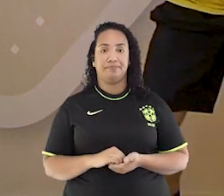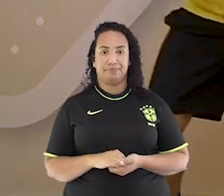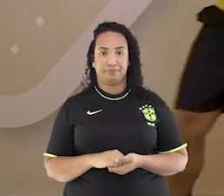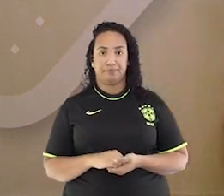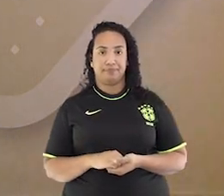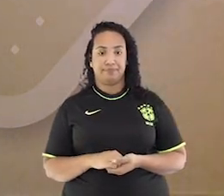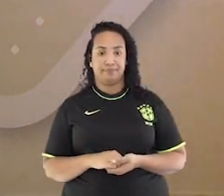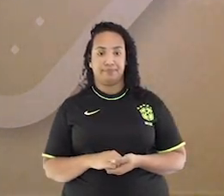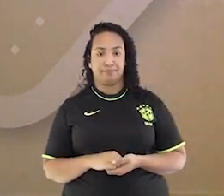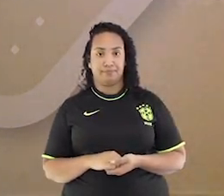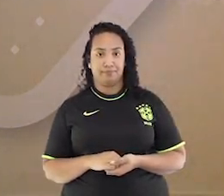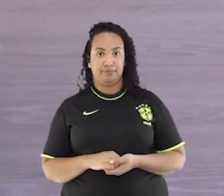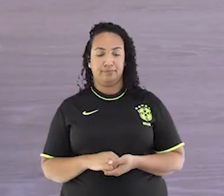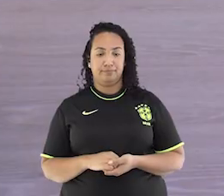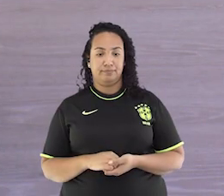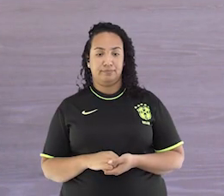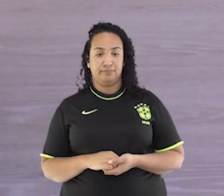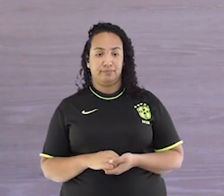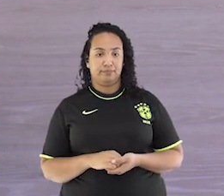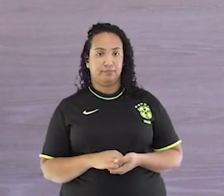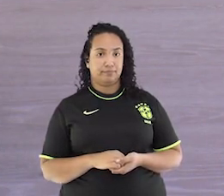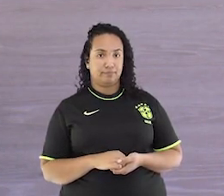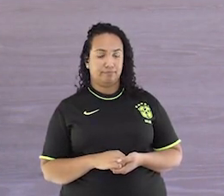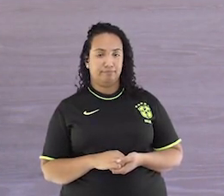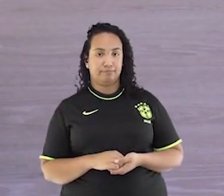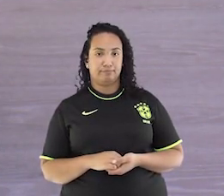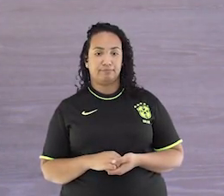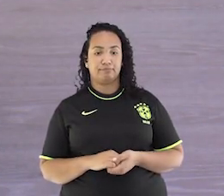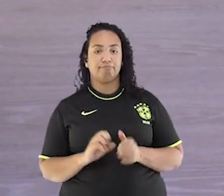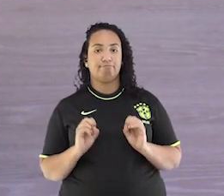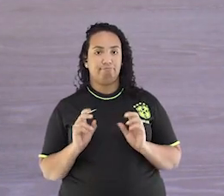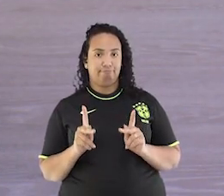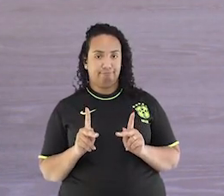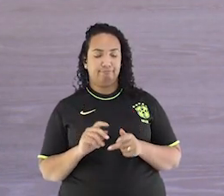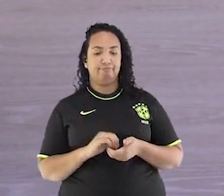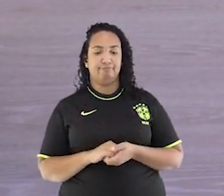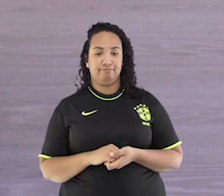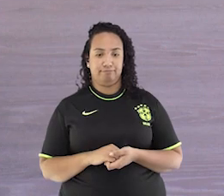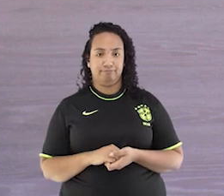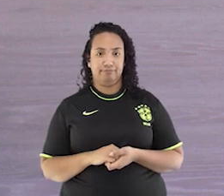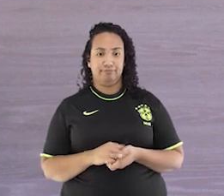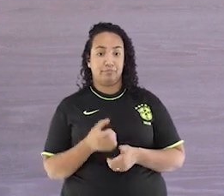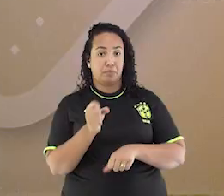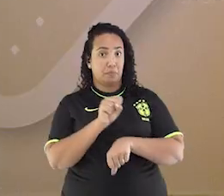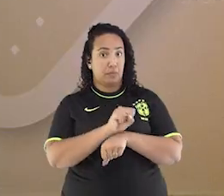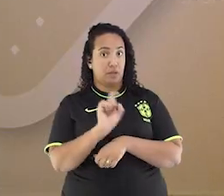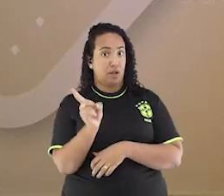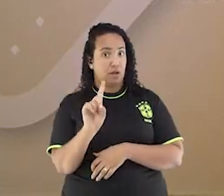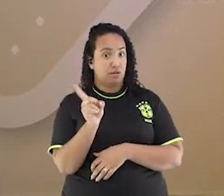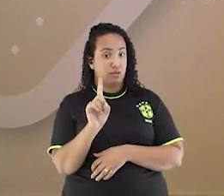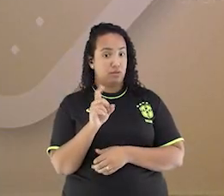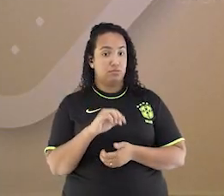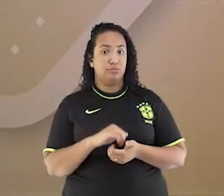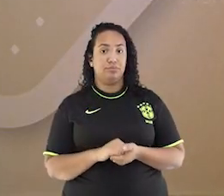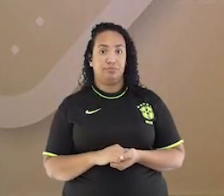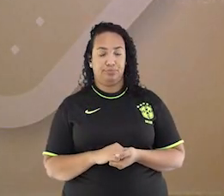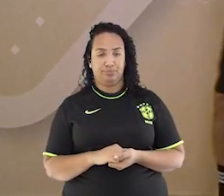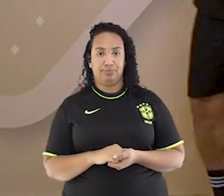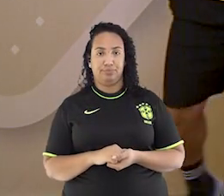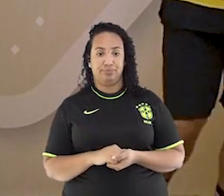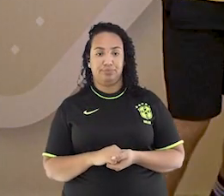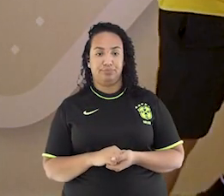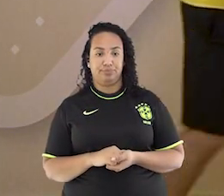Mais um pouquinho. Boa! Sem parar, hein? Boa! Frente.